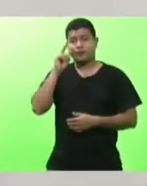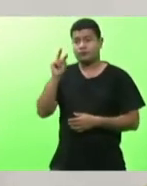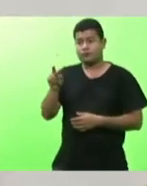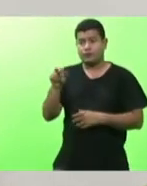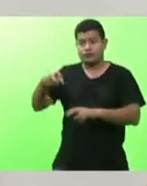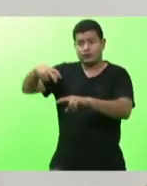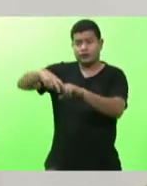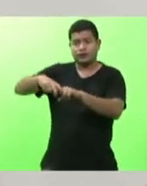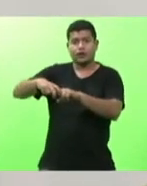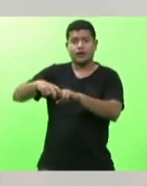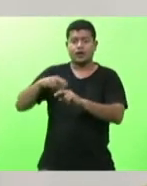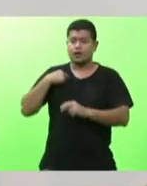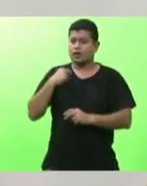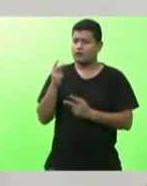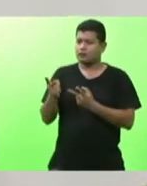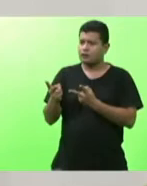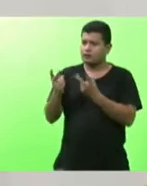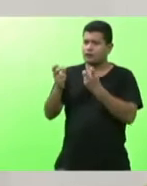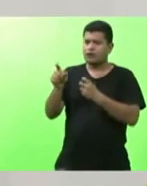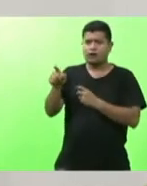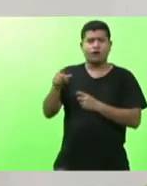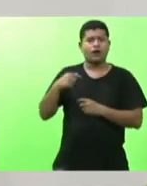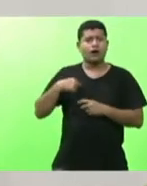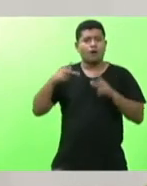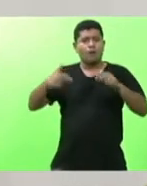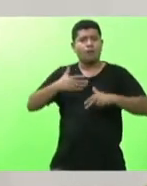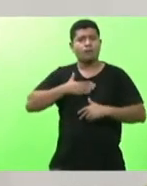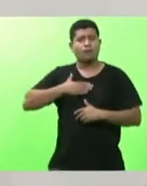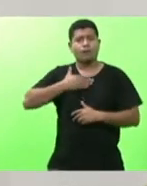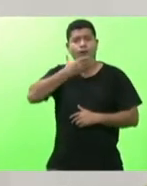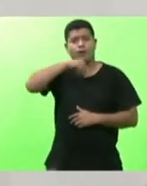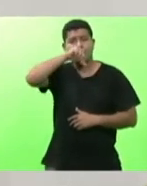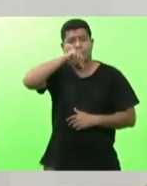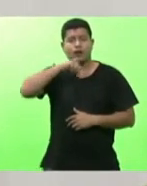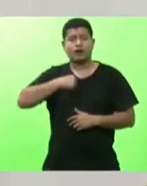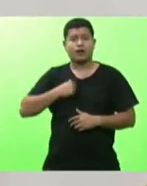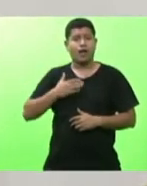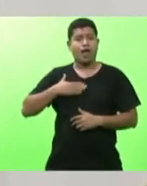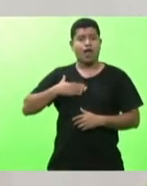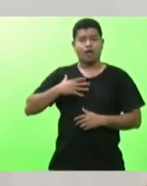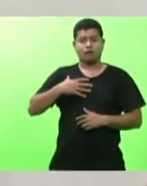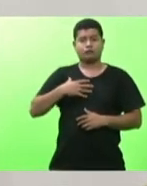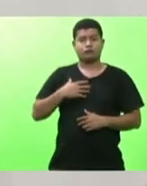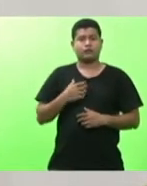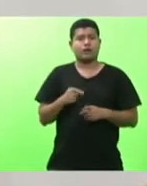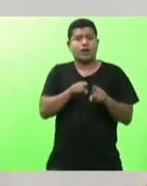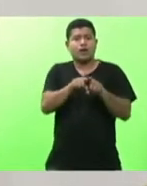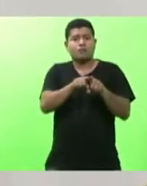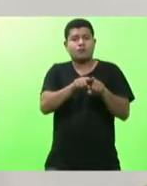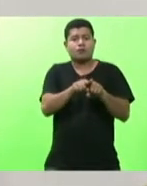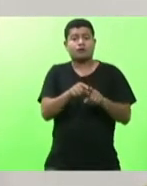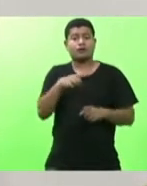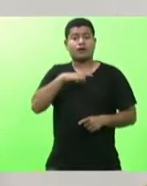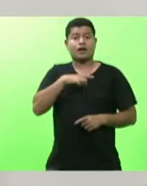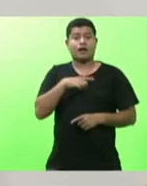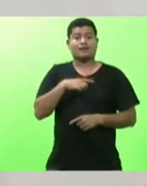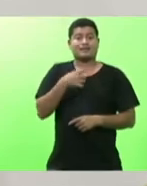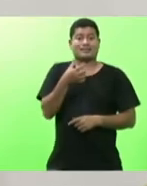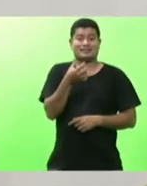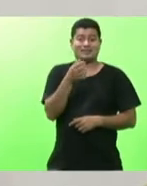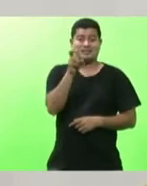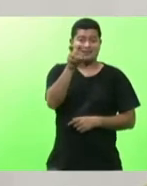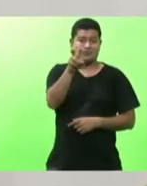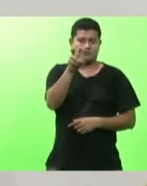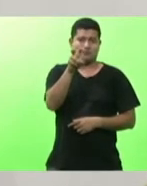minha frente o meu pai. Eu sou a quinta filha de seis de um homem que reuniu seus